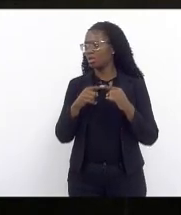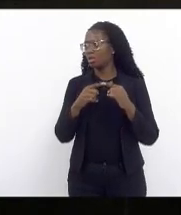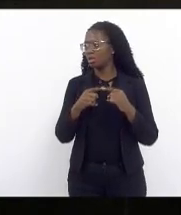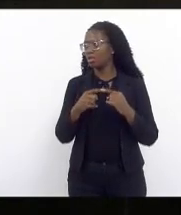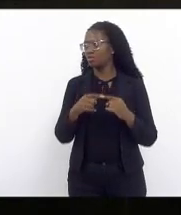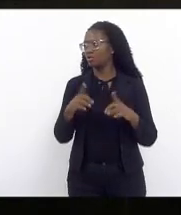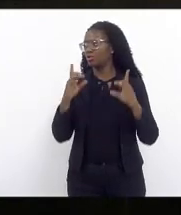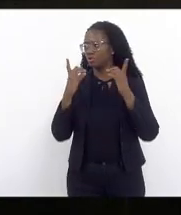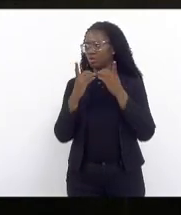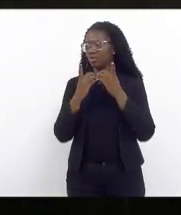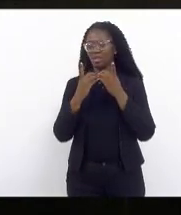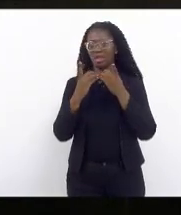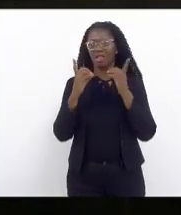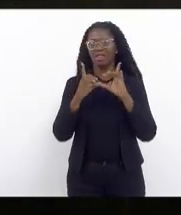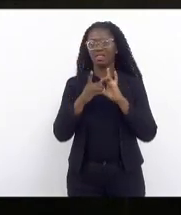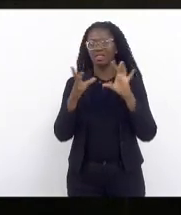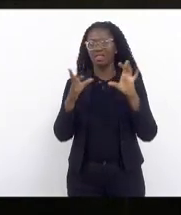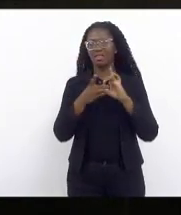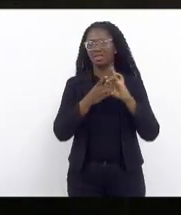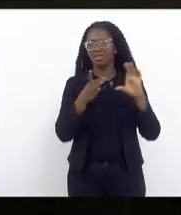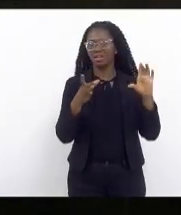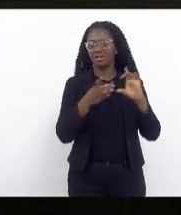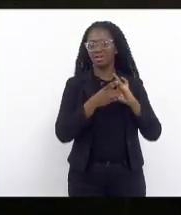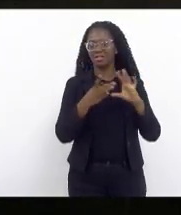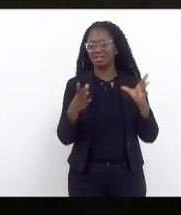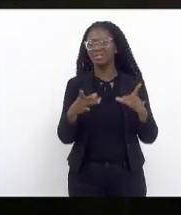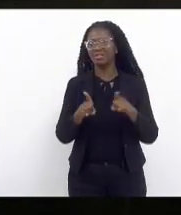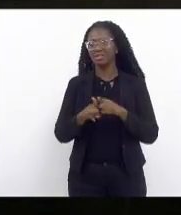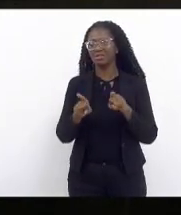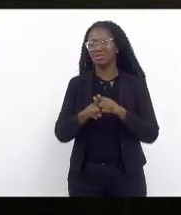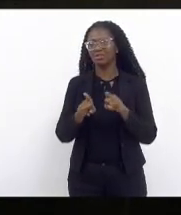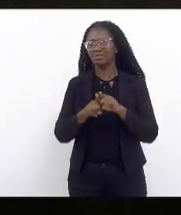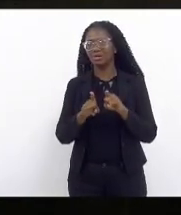adesão do regime de recuperação fiscal votamos nesta casa